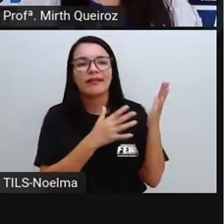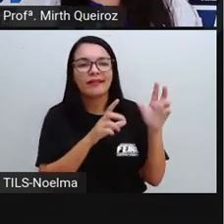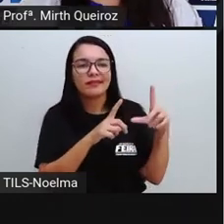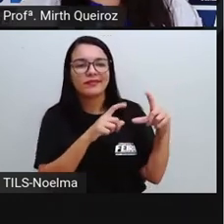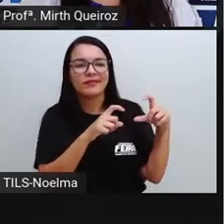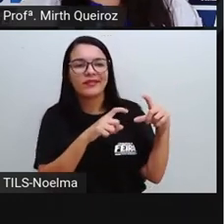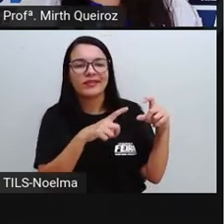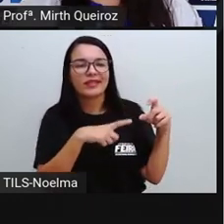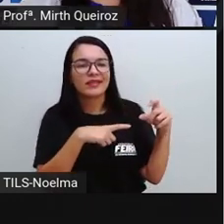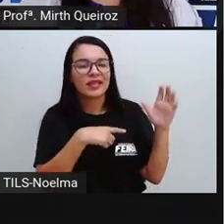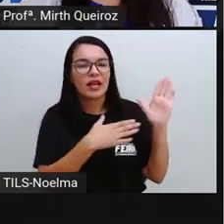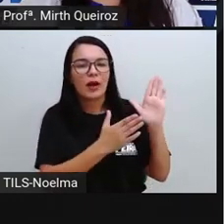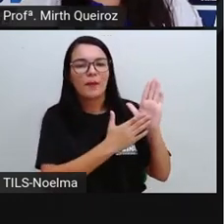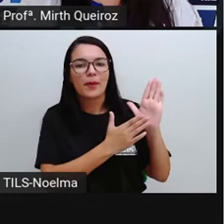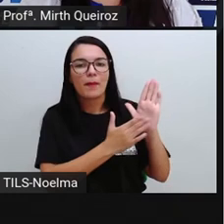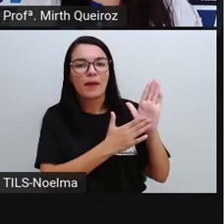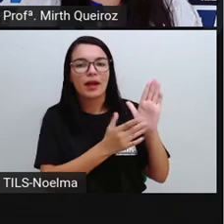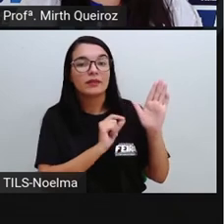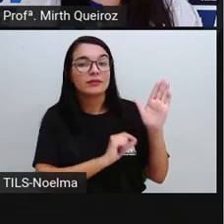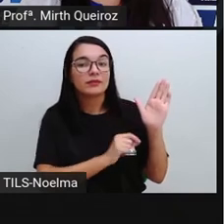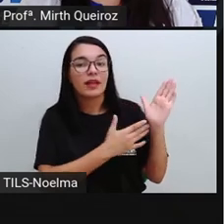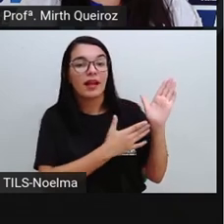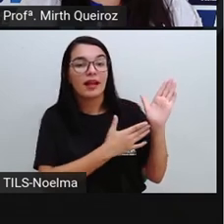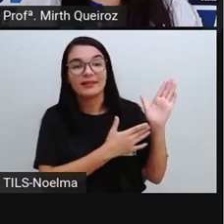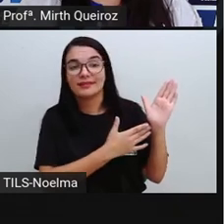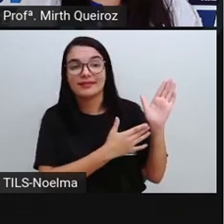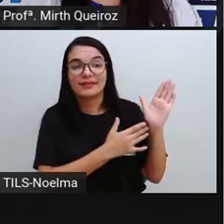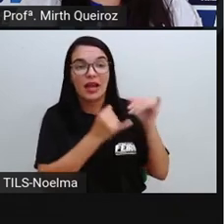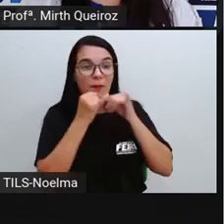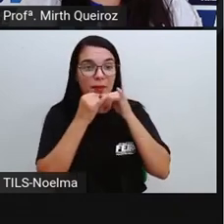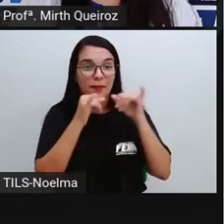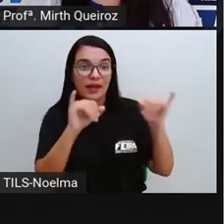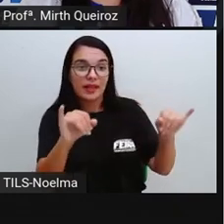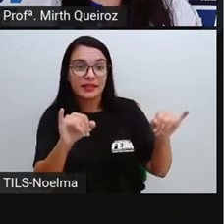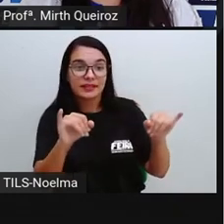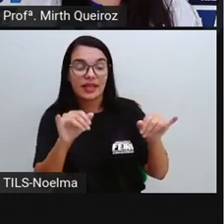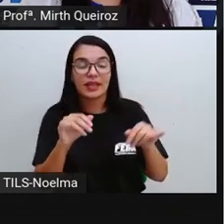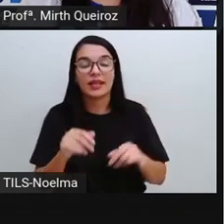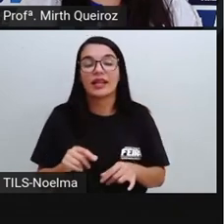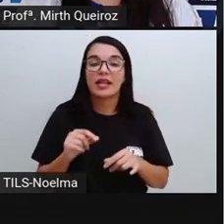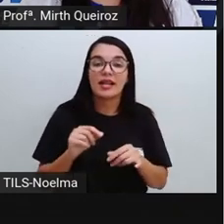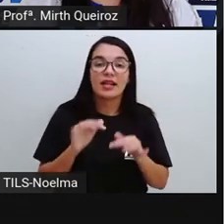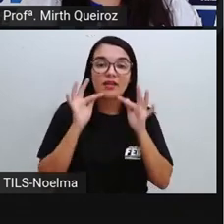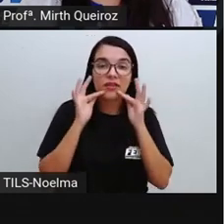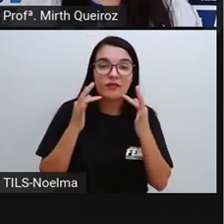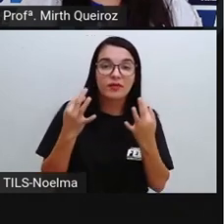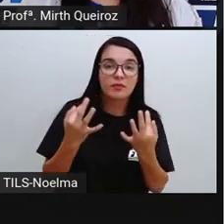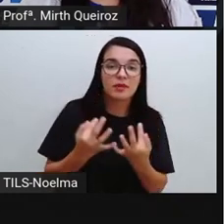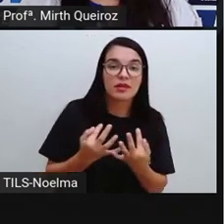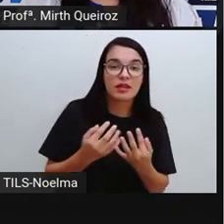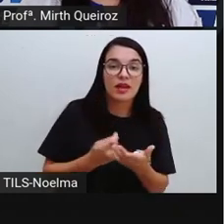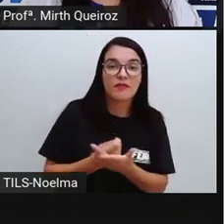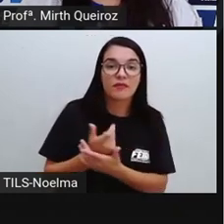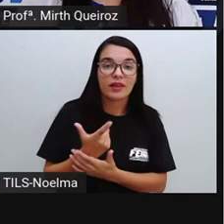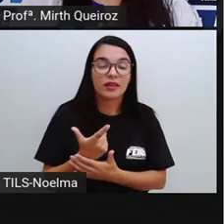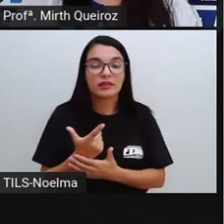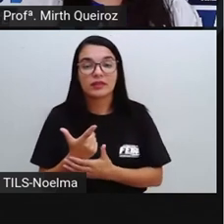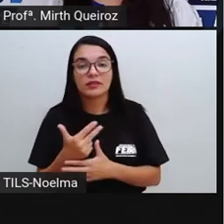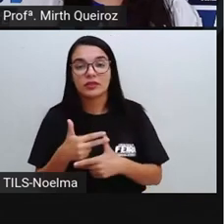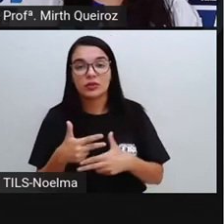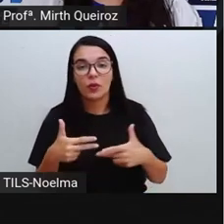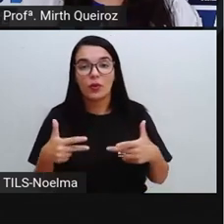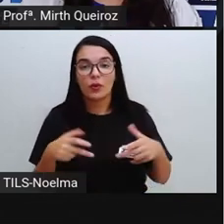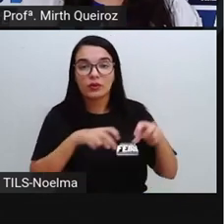uma propaganda da feira de agricultura familiar e de um local, né? No